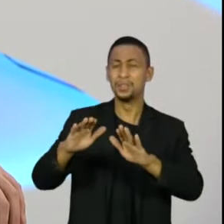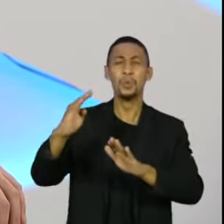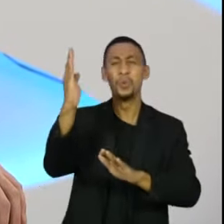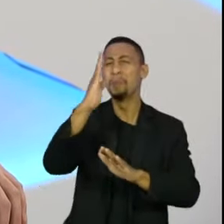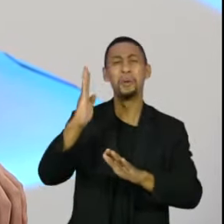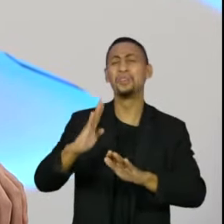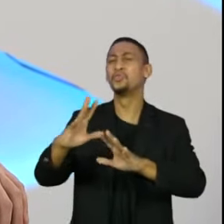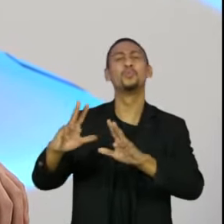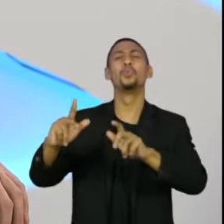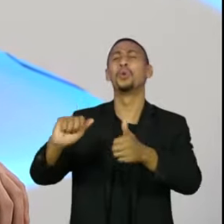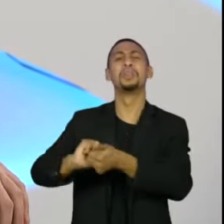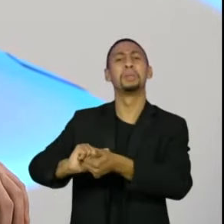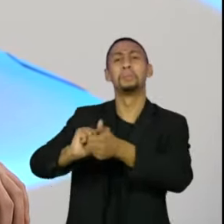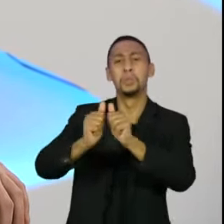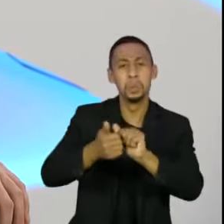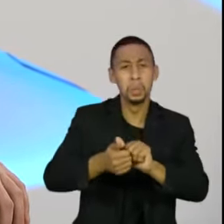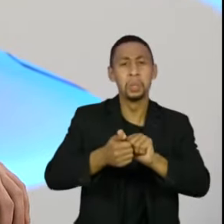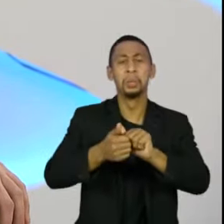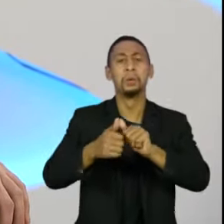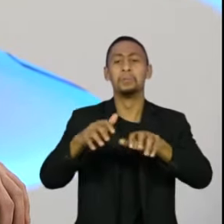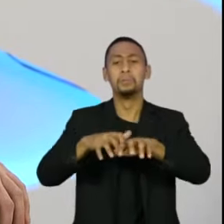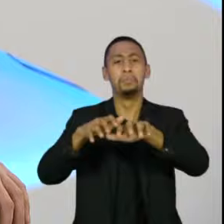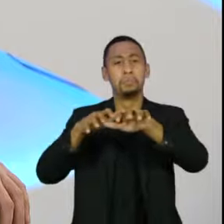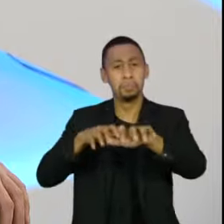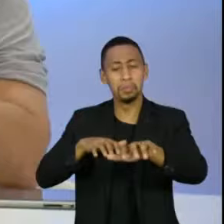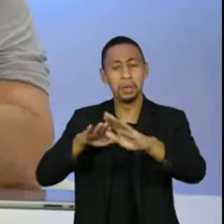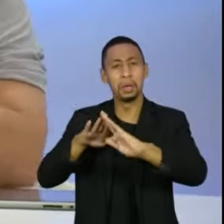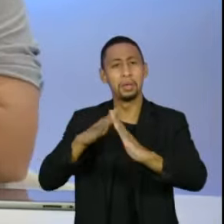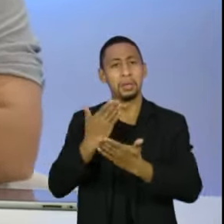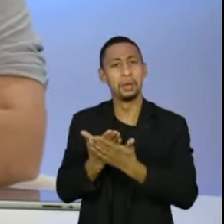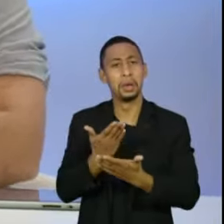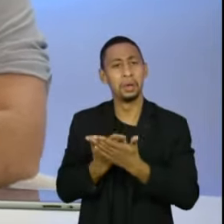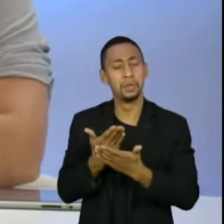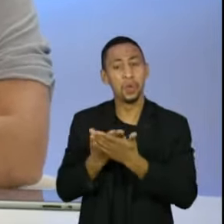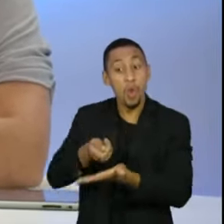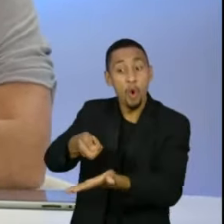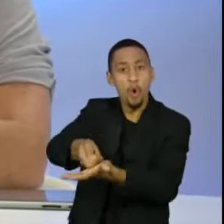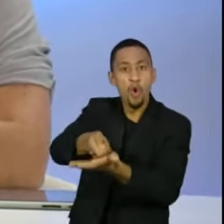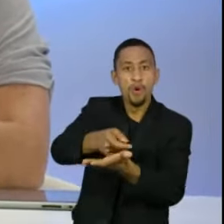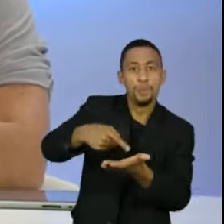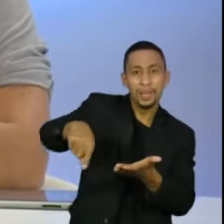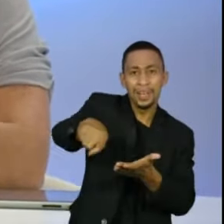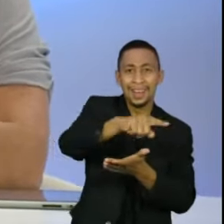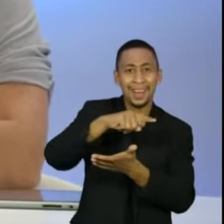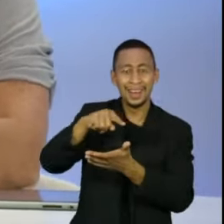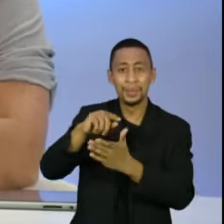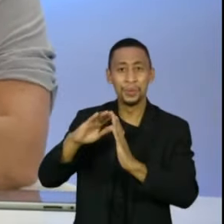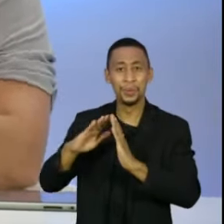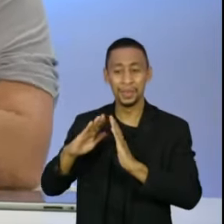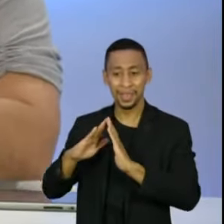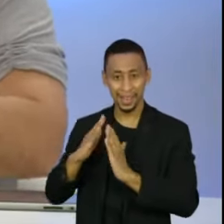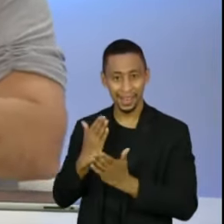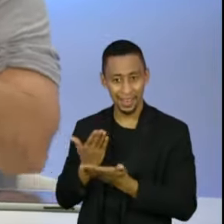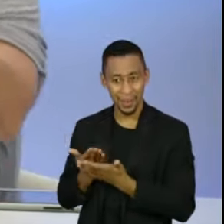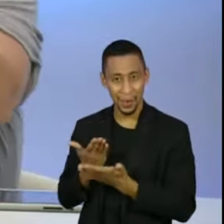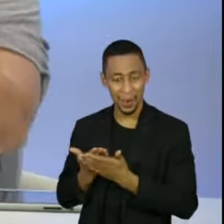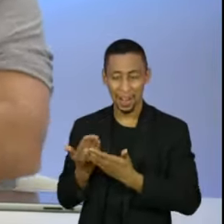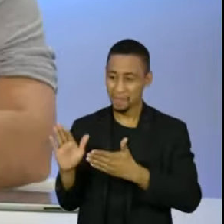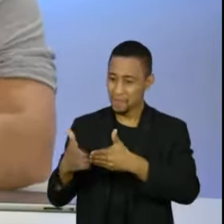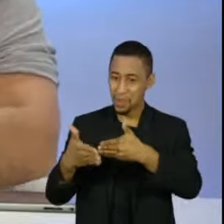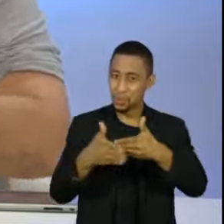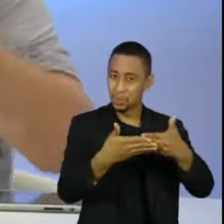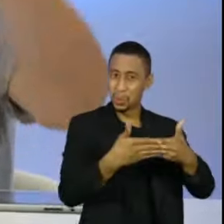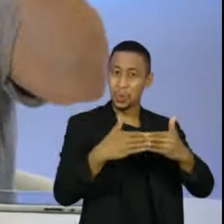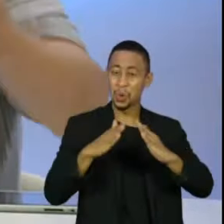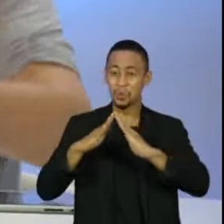um trabalho virtual, as escolas tiveram aula virtual, as crianças foram obrigadas a ter aulas virtuais durante mais de um ano, o Congresso fez